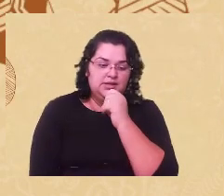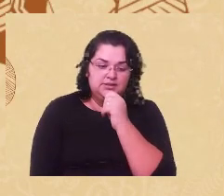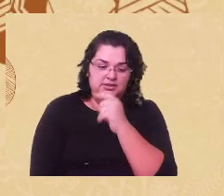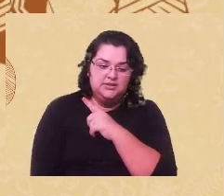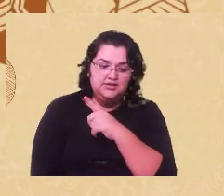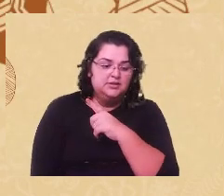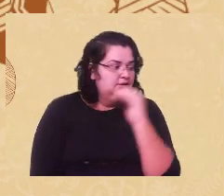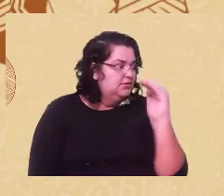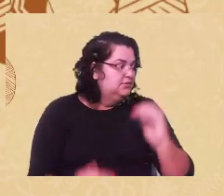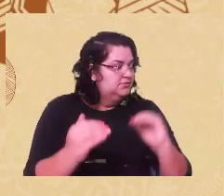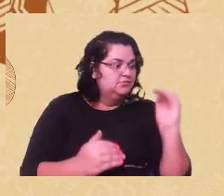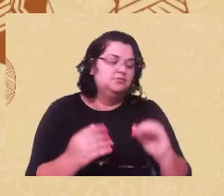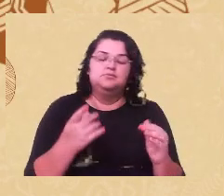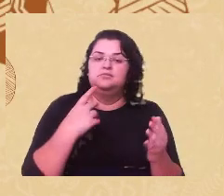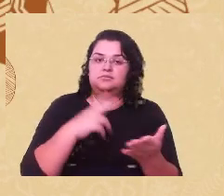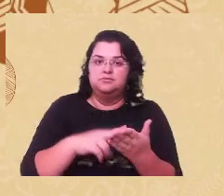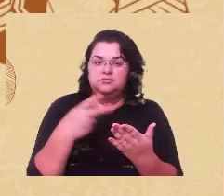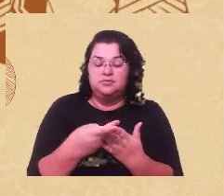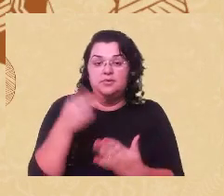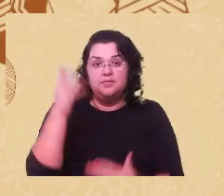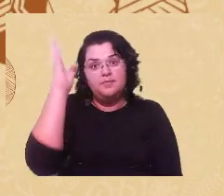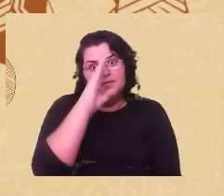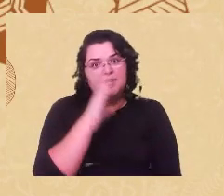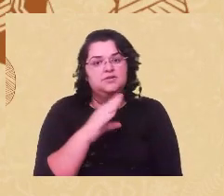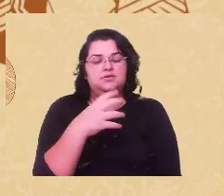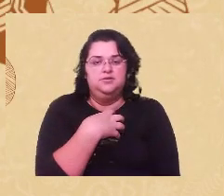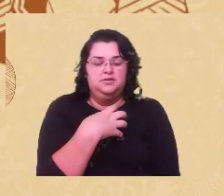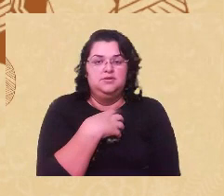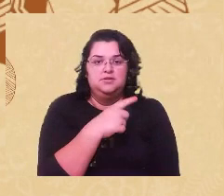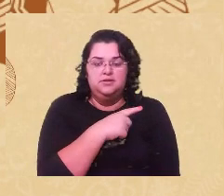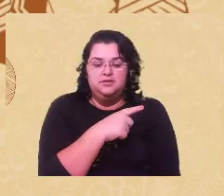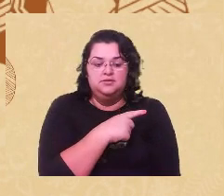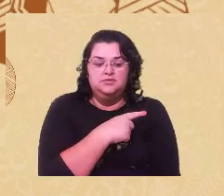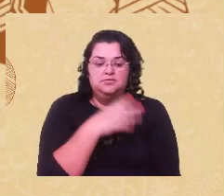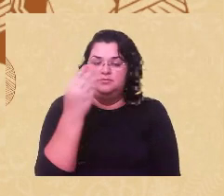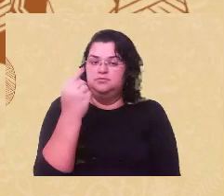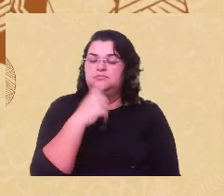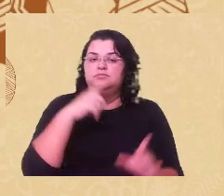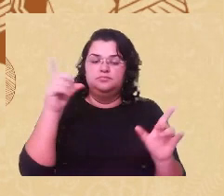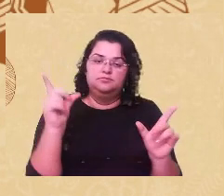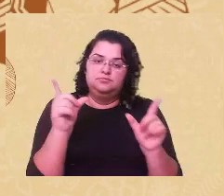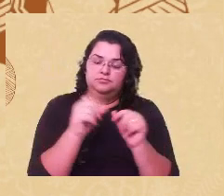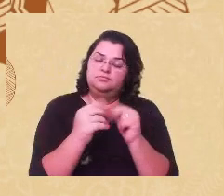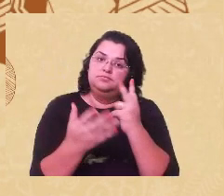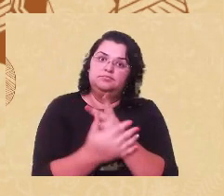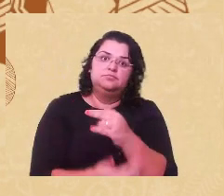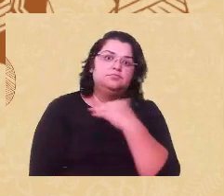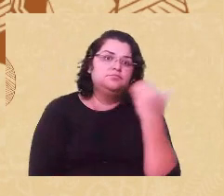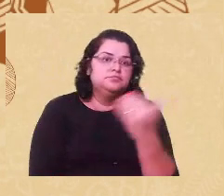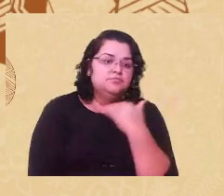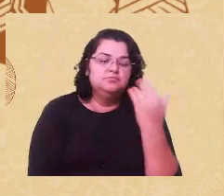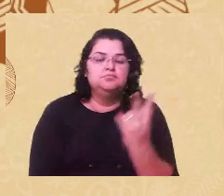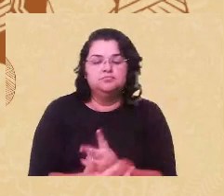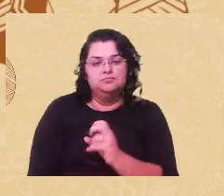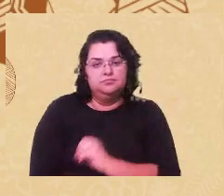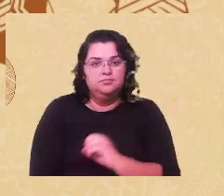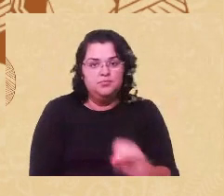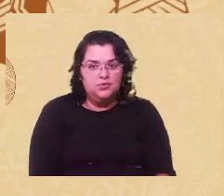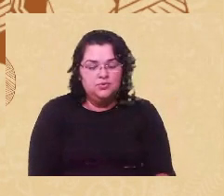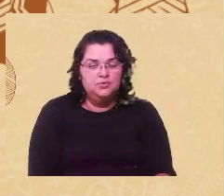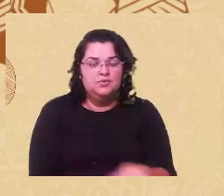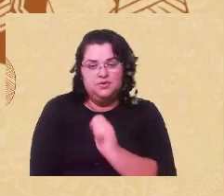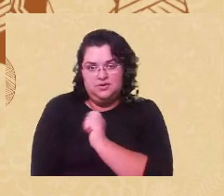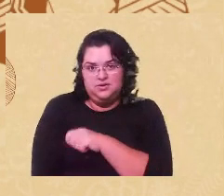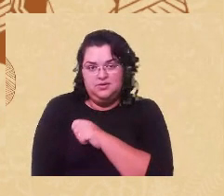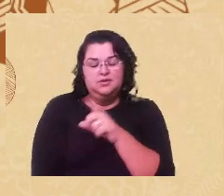do misoprostol no Brasil tenha diminuído muito os índices de mortalidade em razão do aborto, a criminalização da